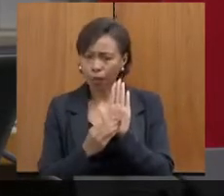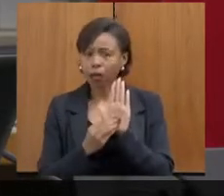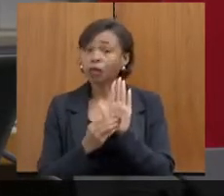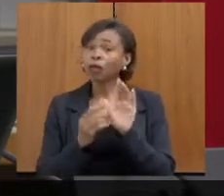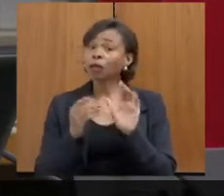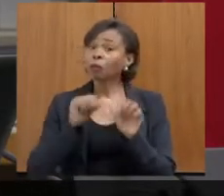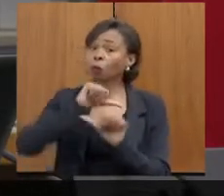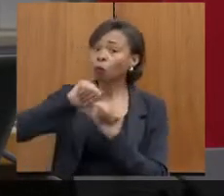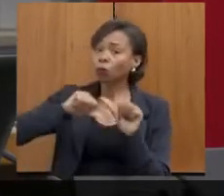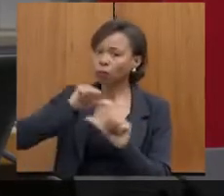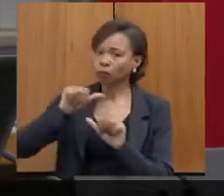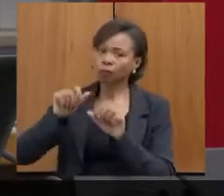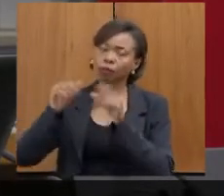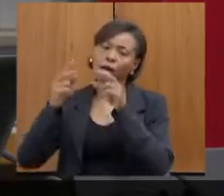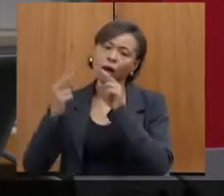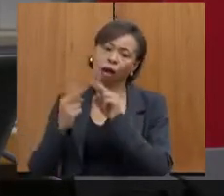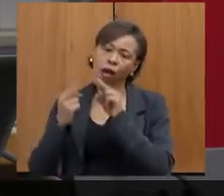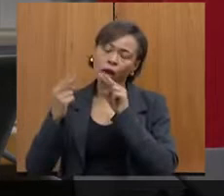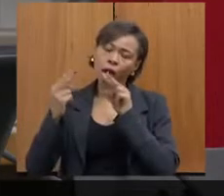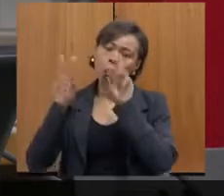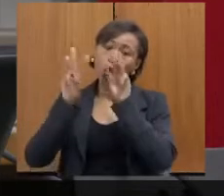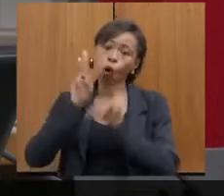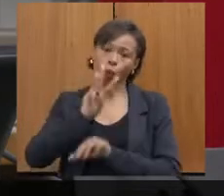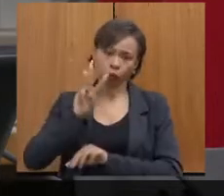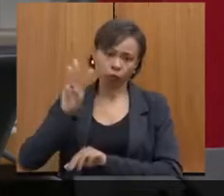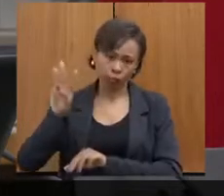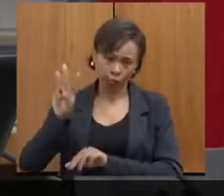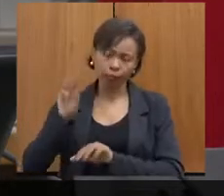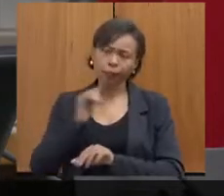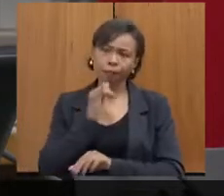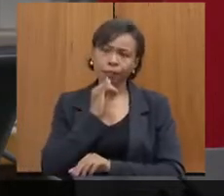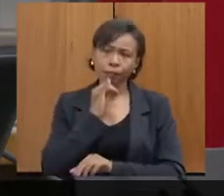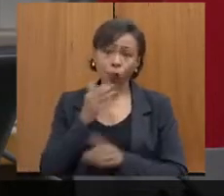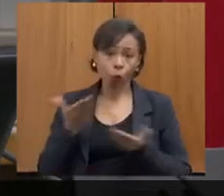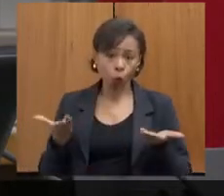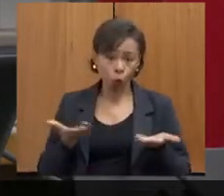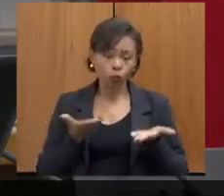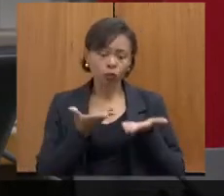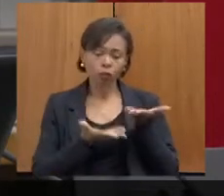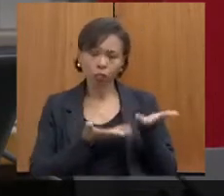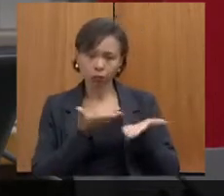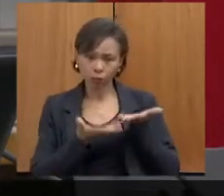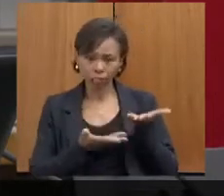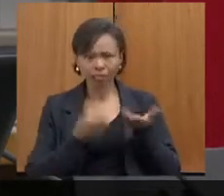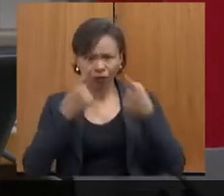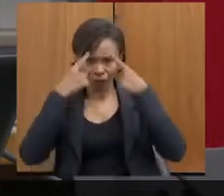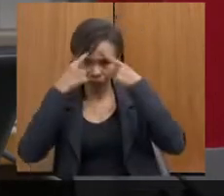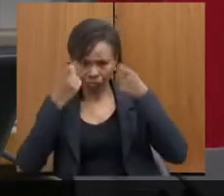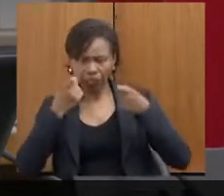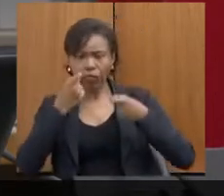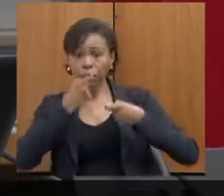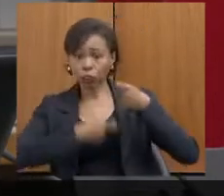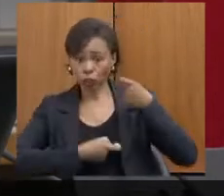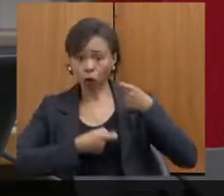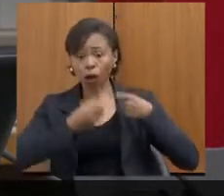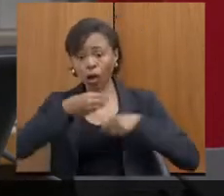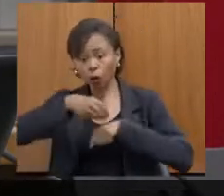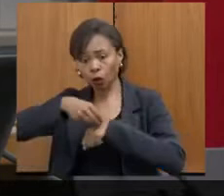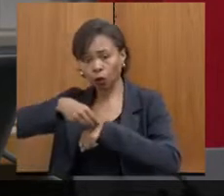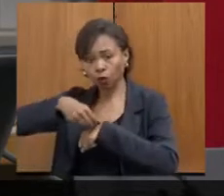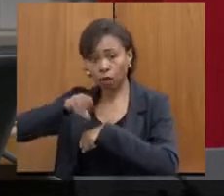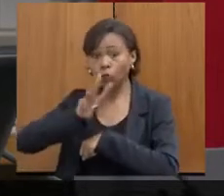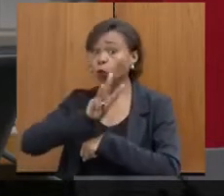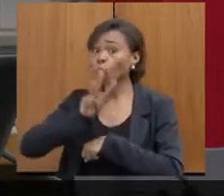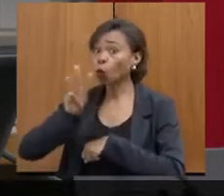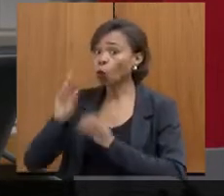online. E aí, por exemplo, eu fiz um atendimento hoje na ADAN de um caso de violência sexual. Eu encaminho isso para o CREAS online,